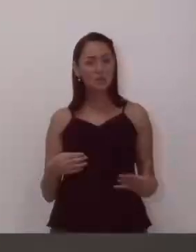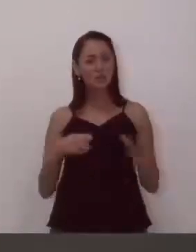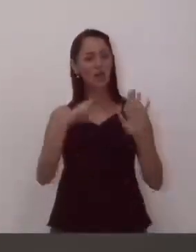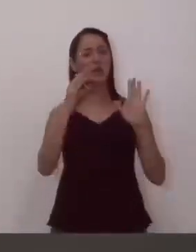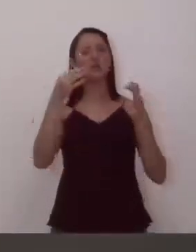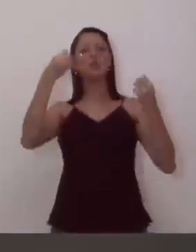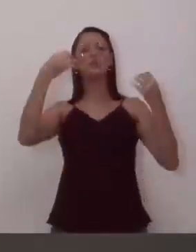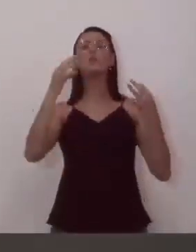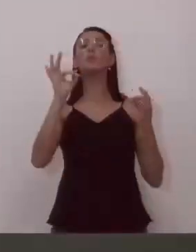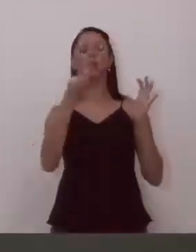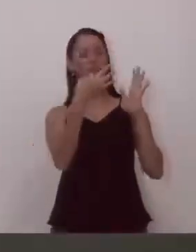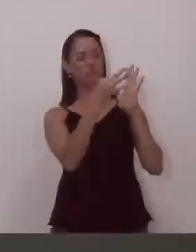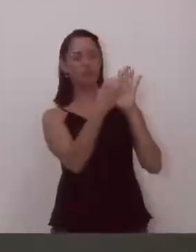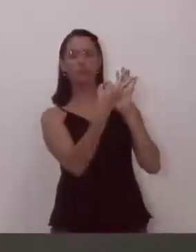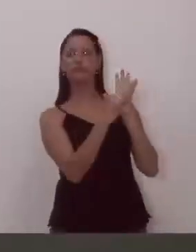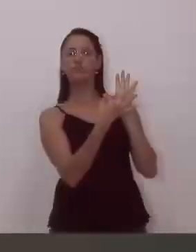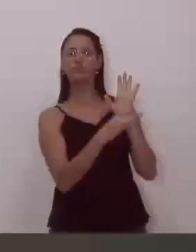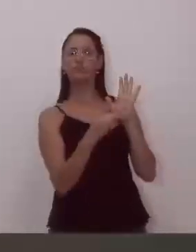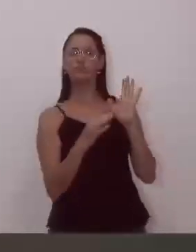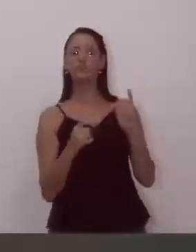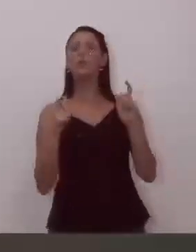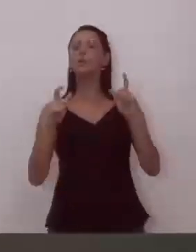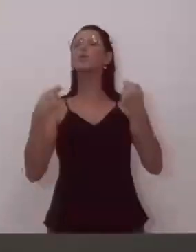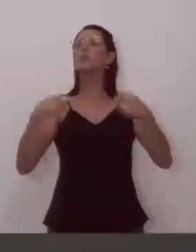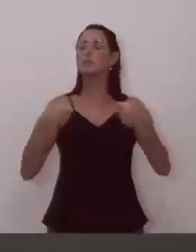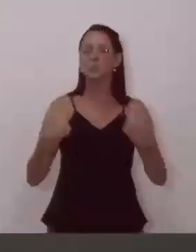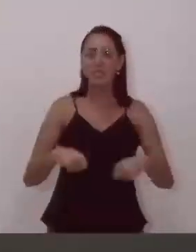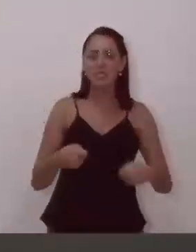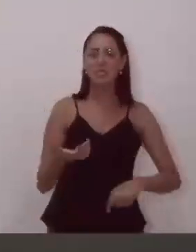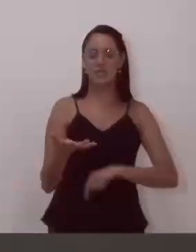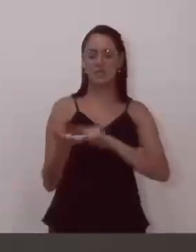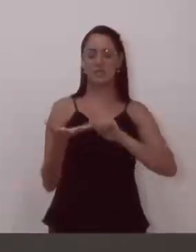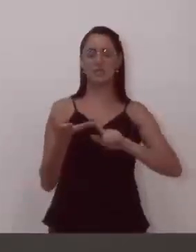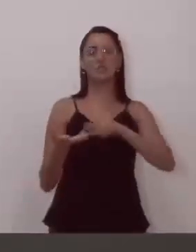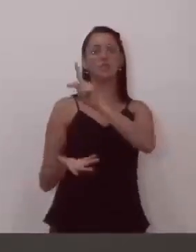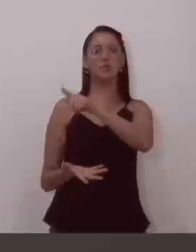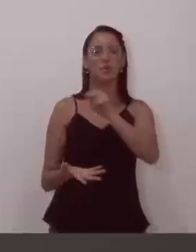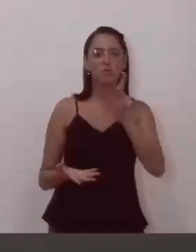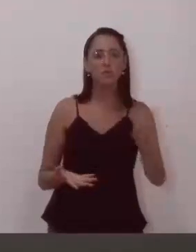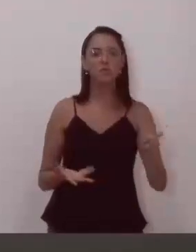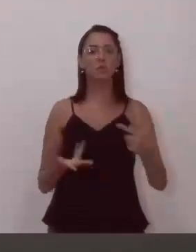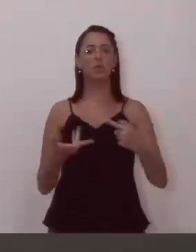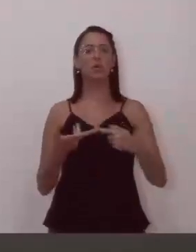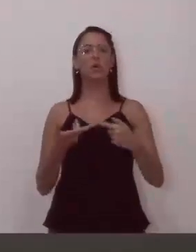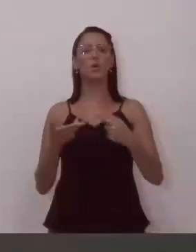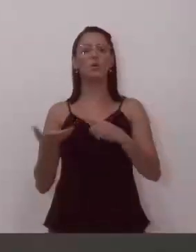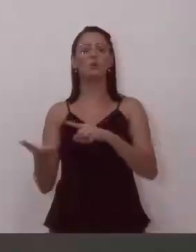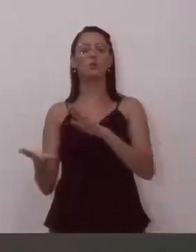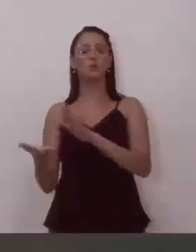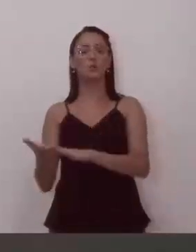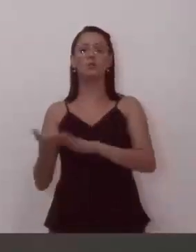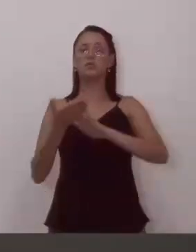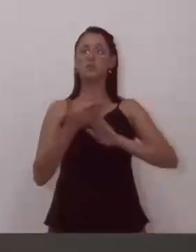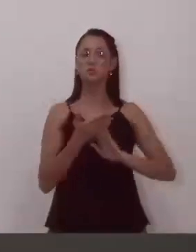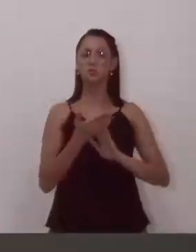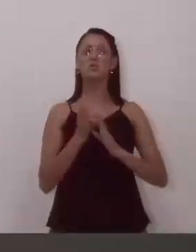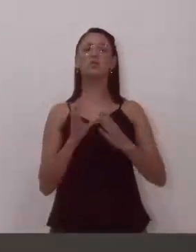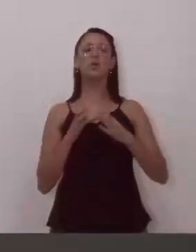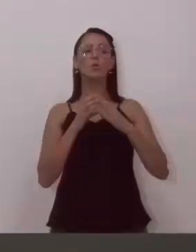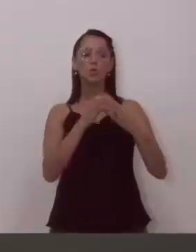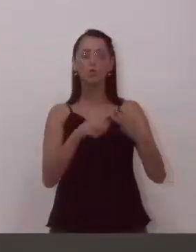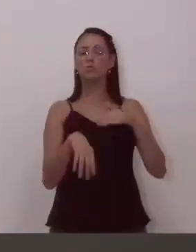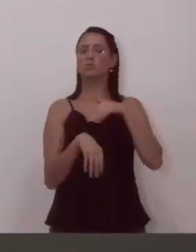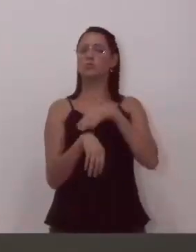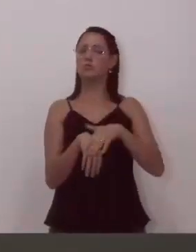sobre a situação em salas de aula, onde está deficitário de professores, encaminhar para a gente, ou encaminhar para o sindicato, que aí a